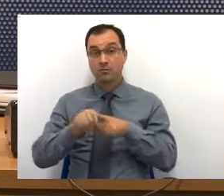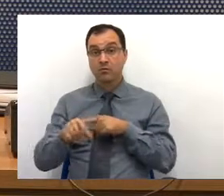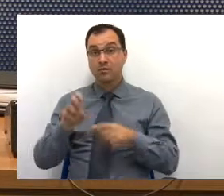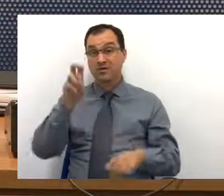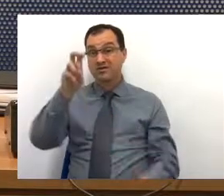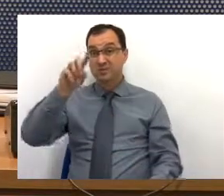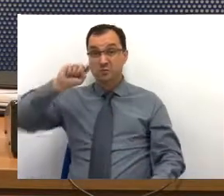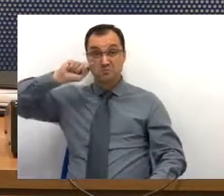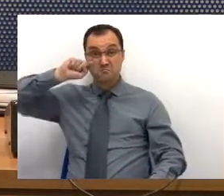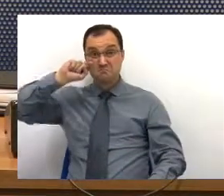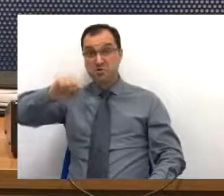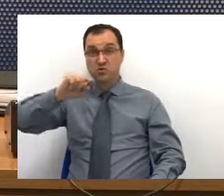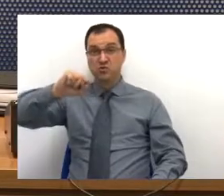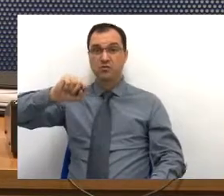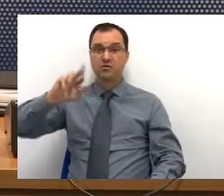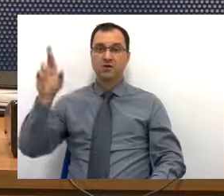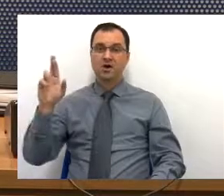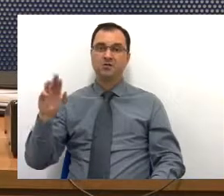mais de 5 mil reais.